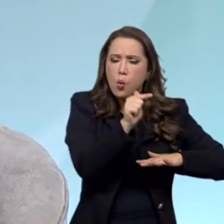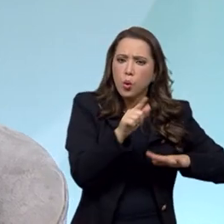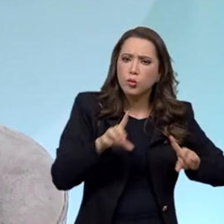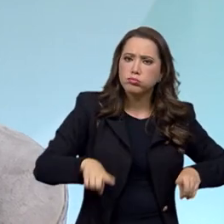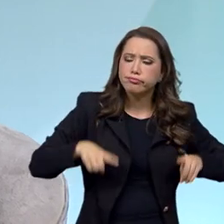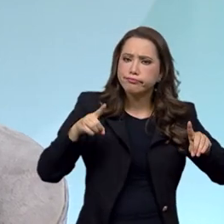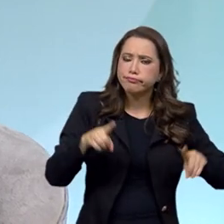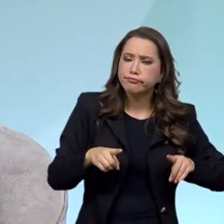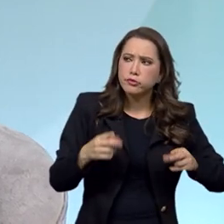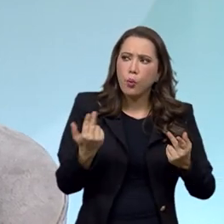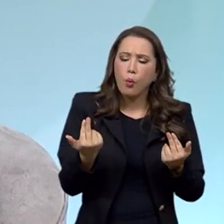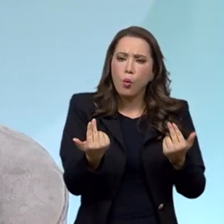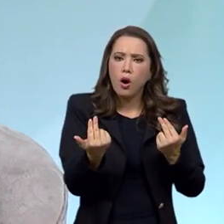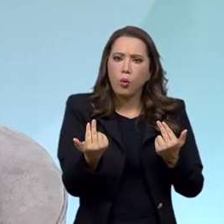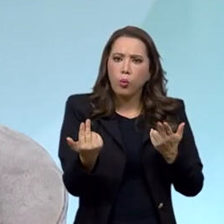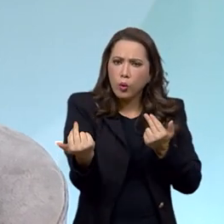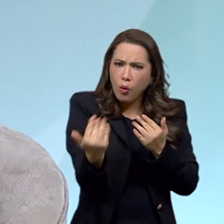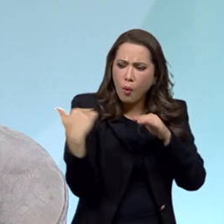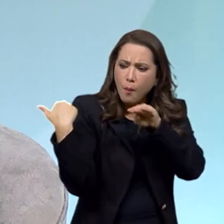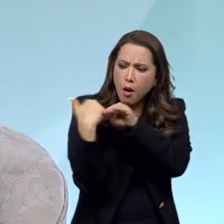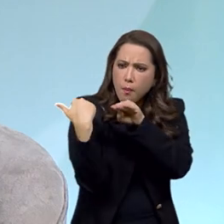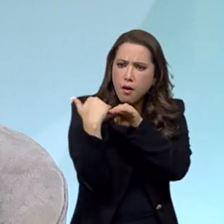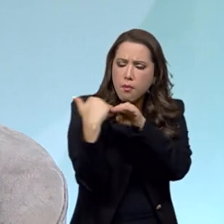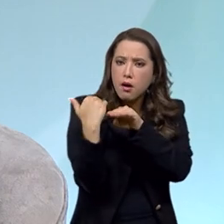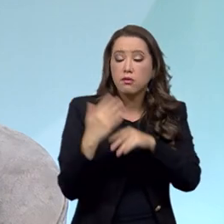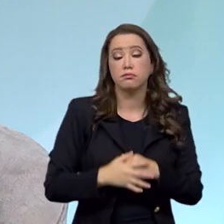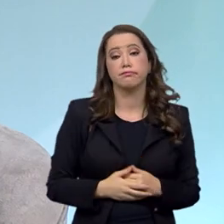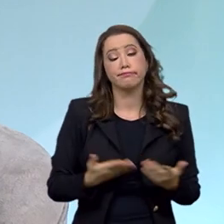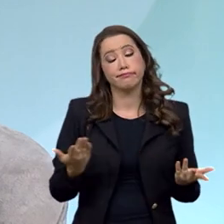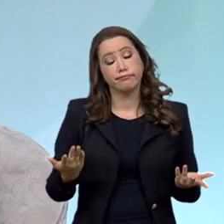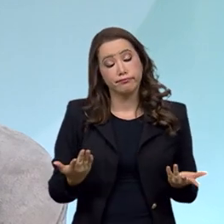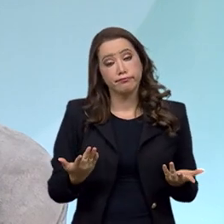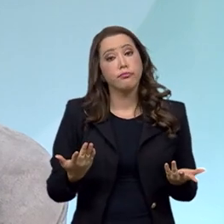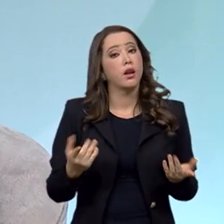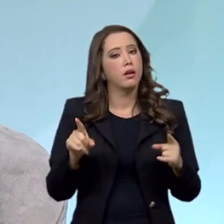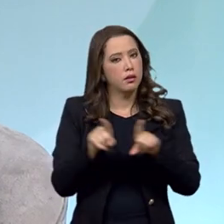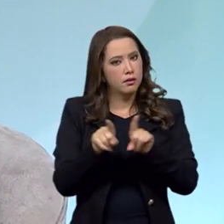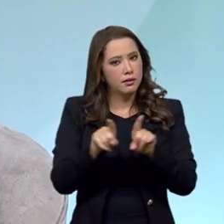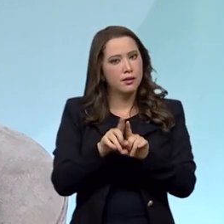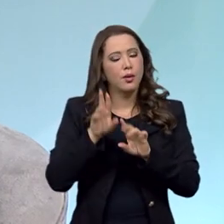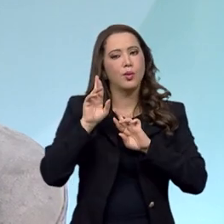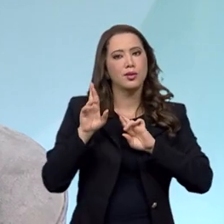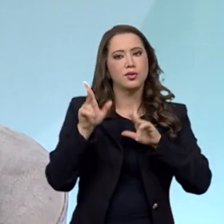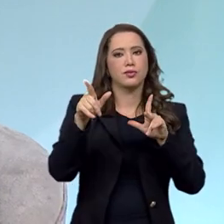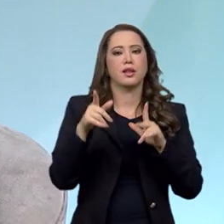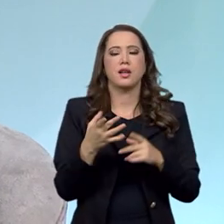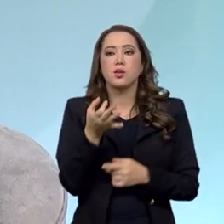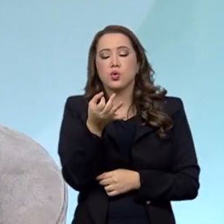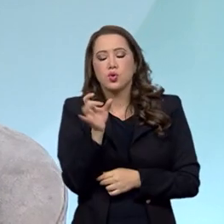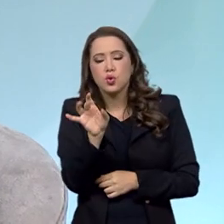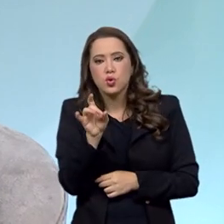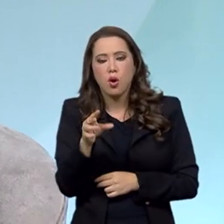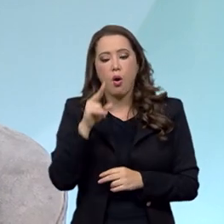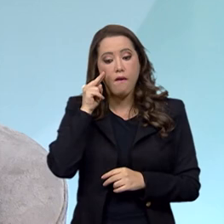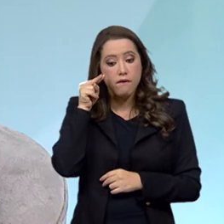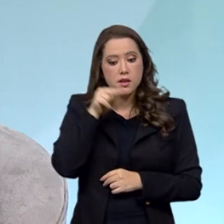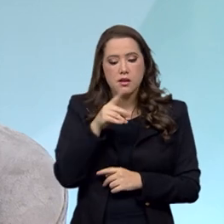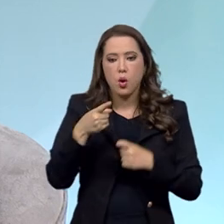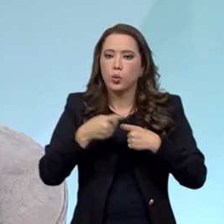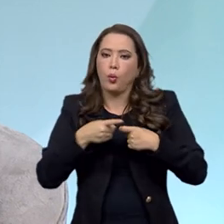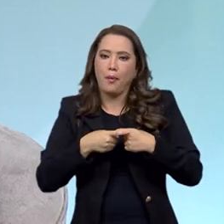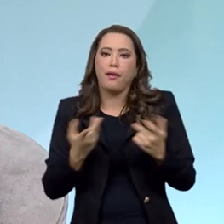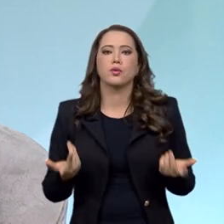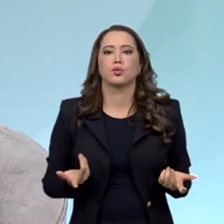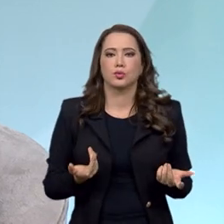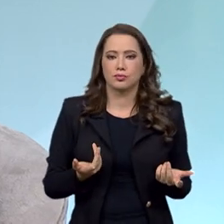existia antes, estaria em desconformidade com a realidade. E, a partir daí, há necessidade de se